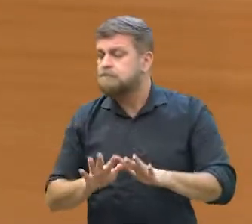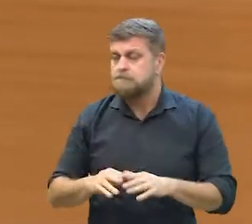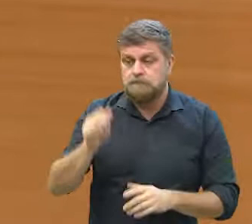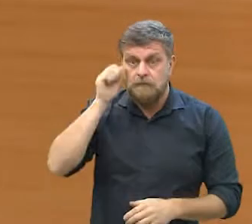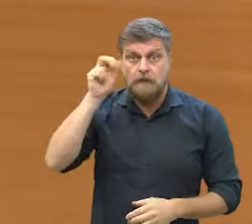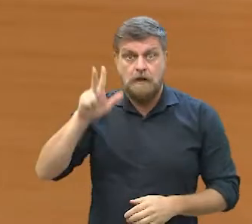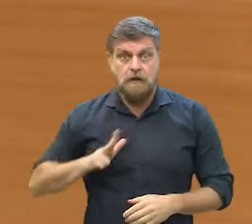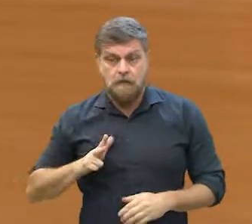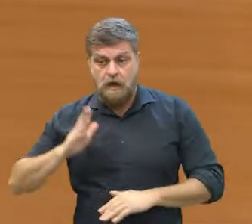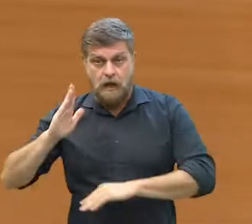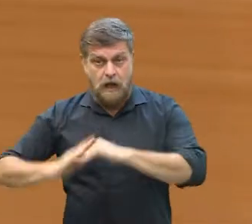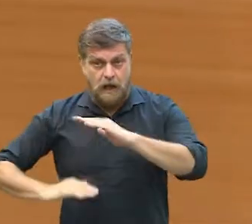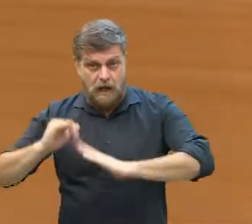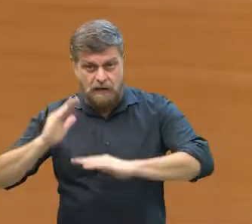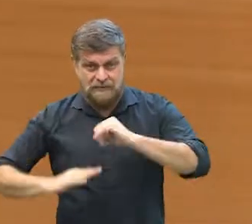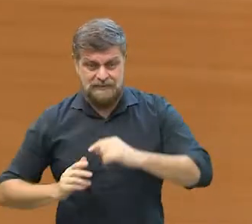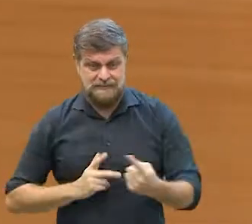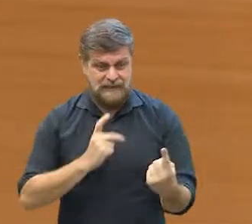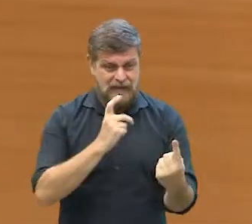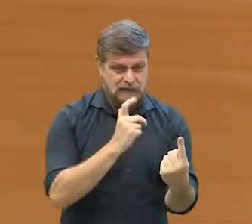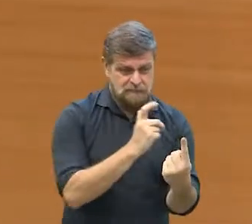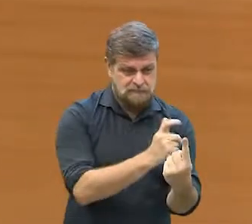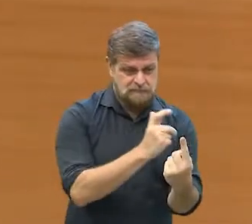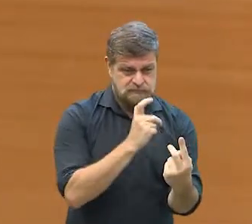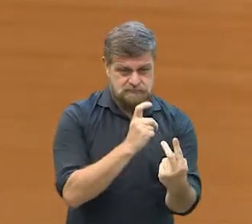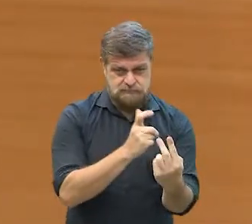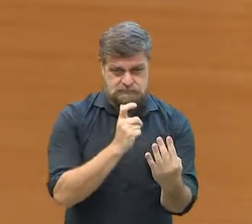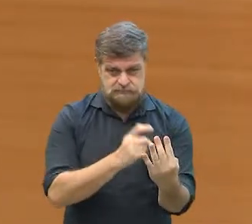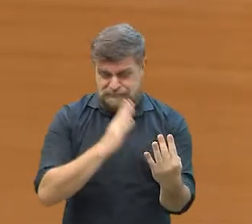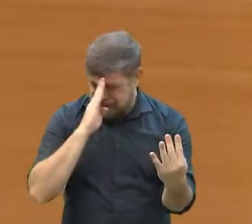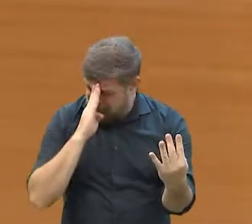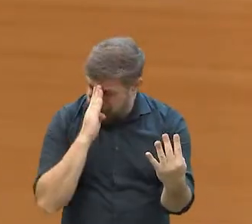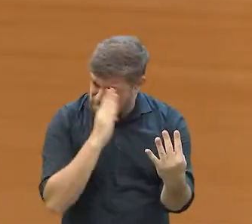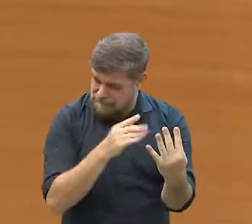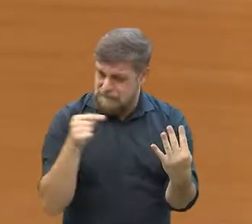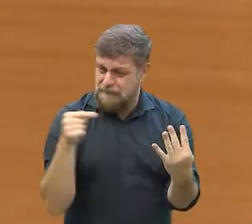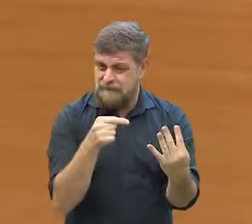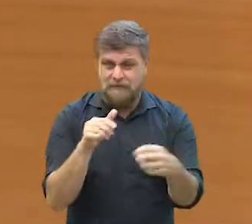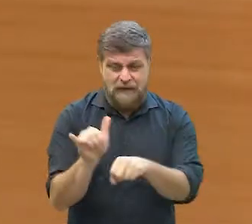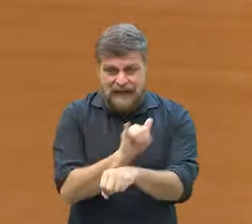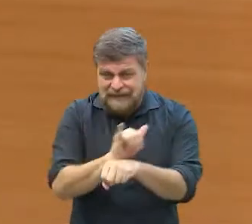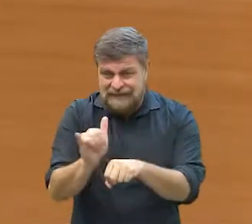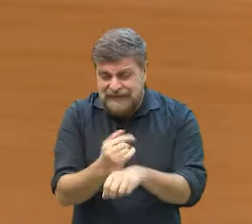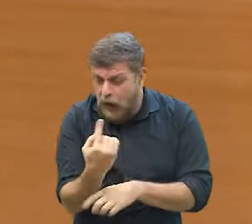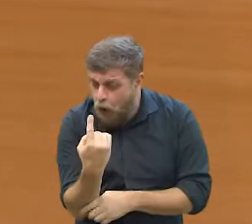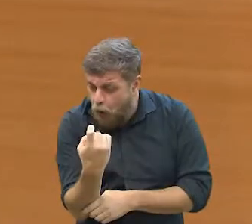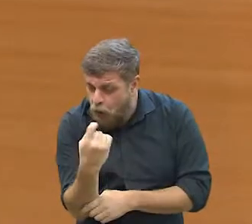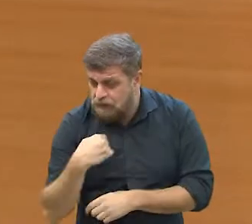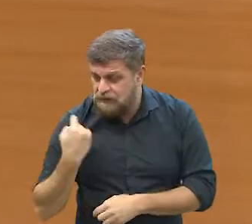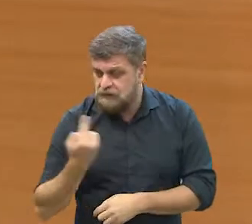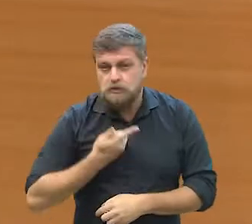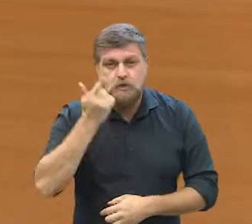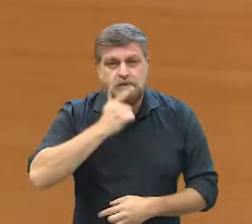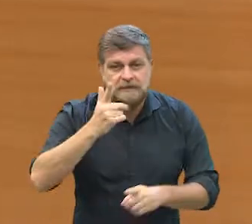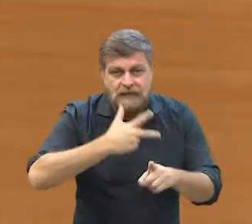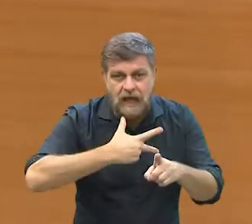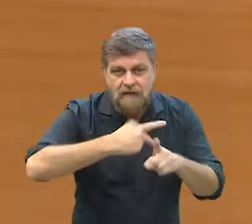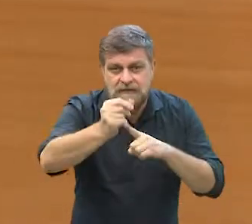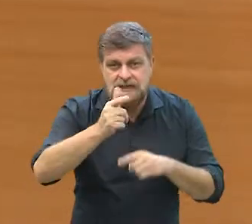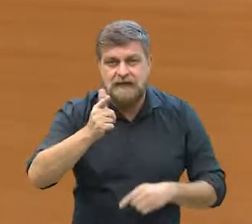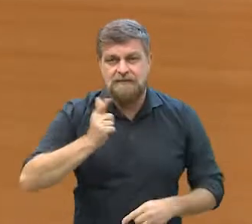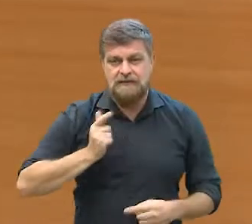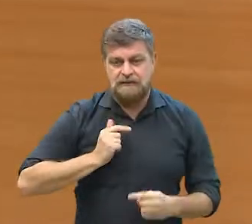os procedimentos. A vacinação, em especial, porque a única forma da gente sair desse patamar